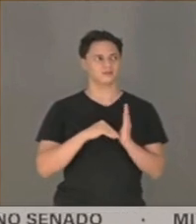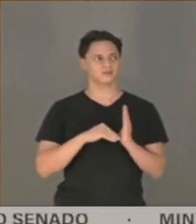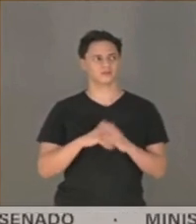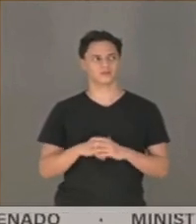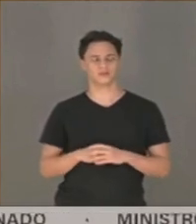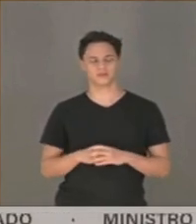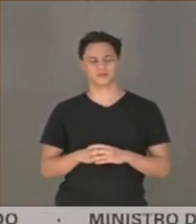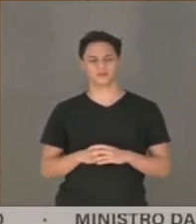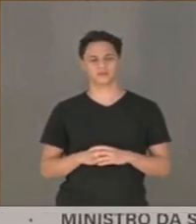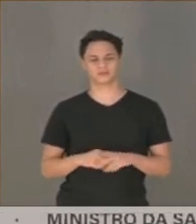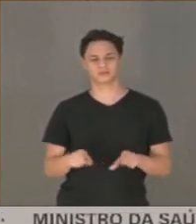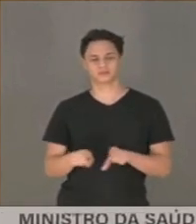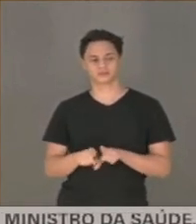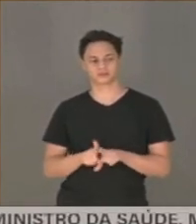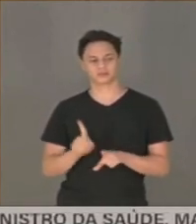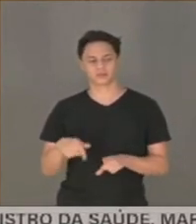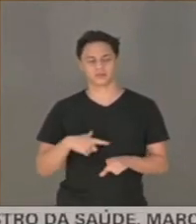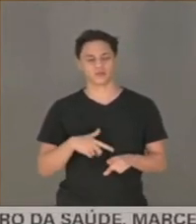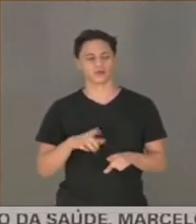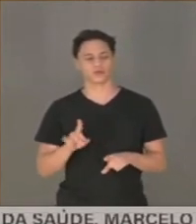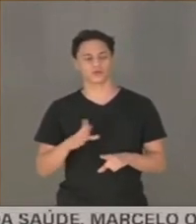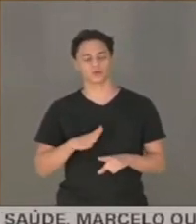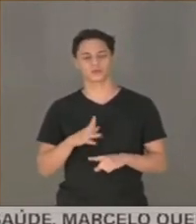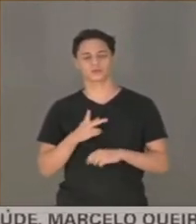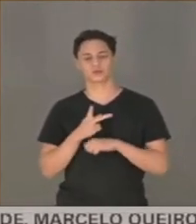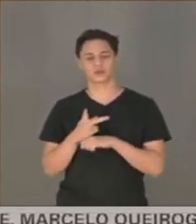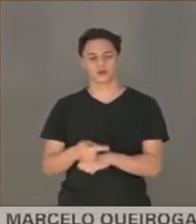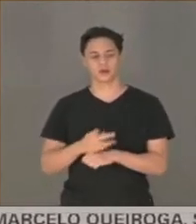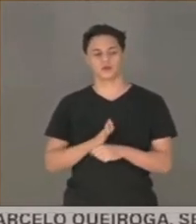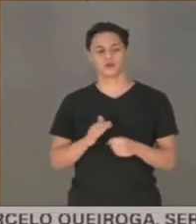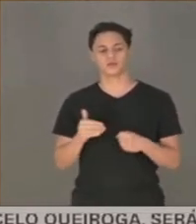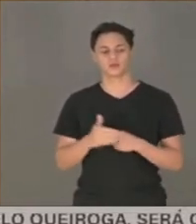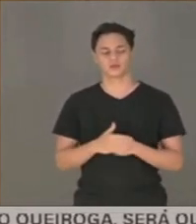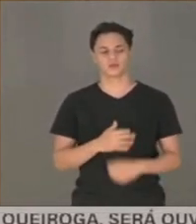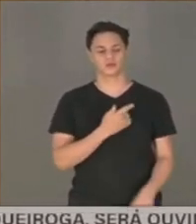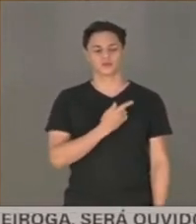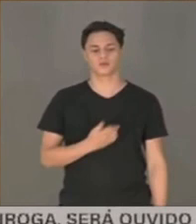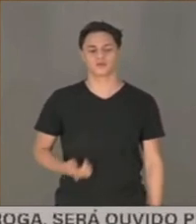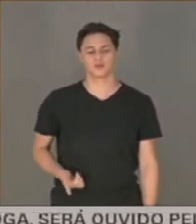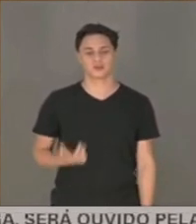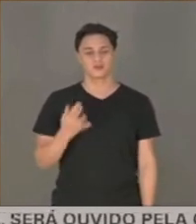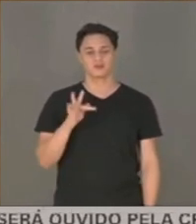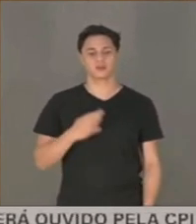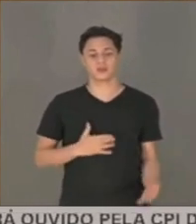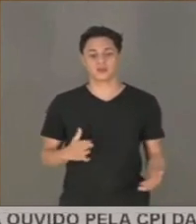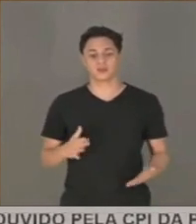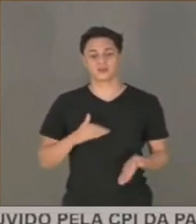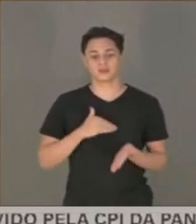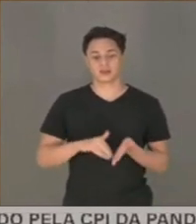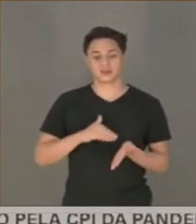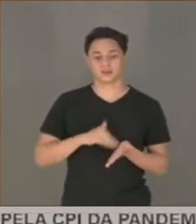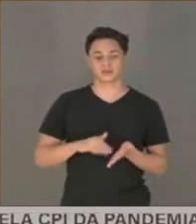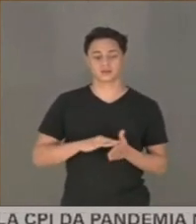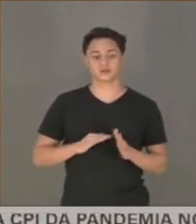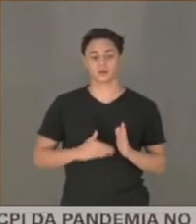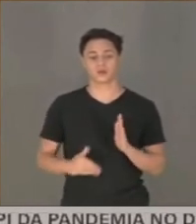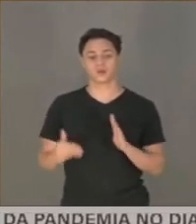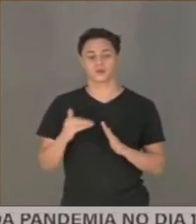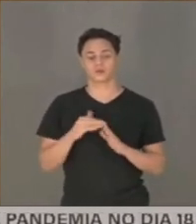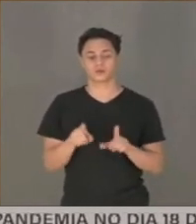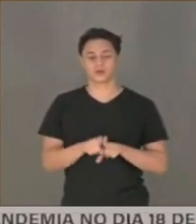apenas buscar a omissão do governo federal e dos seus secretários e ministros.